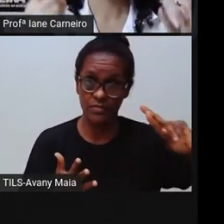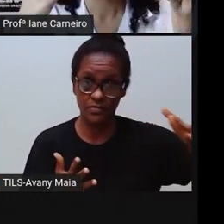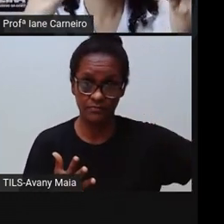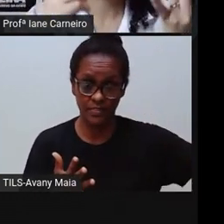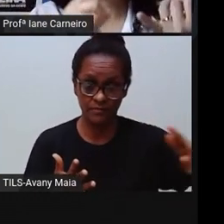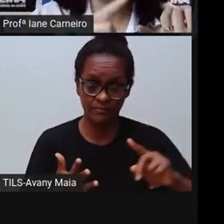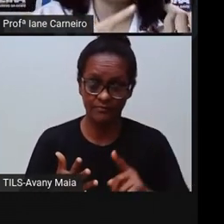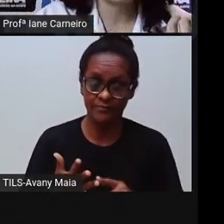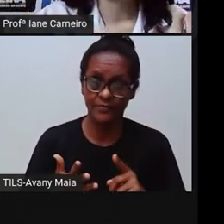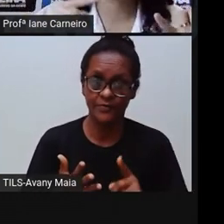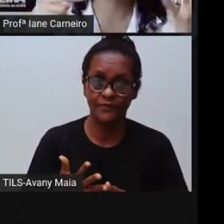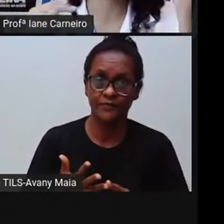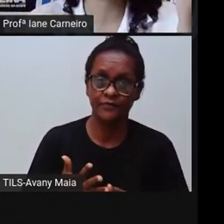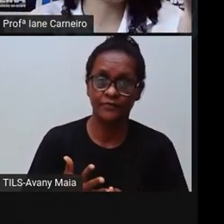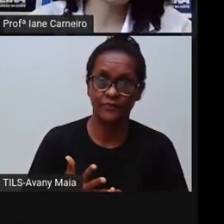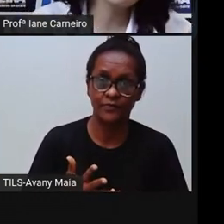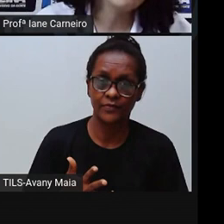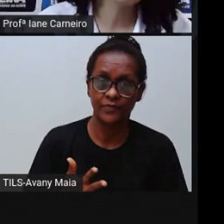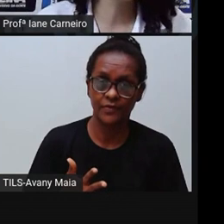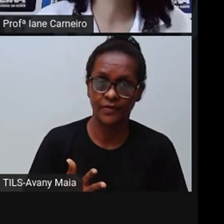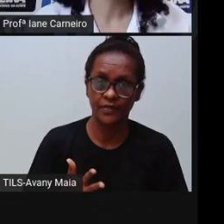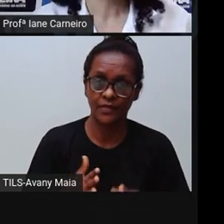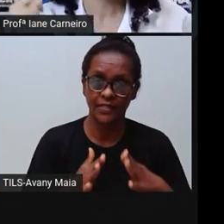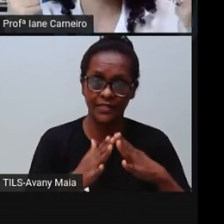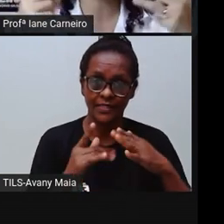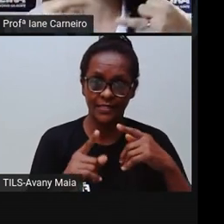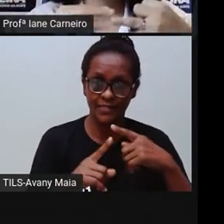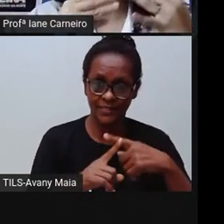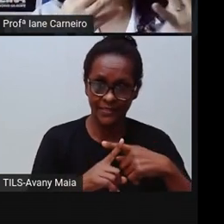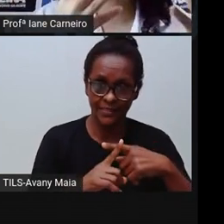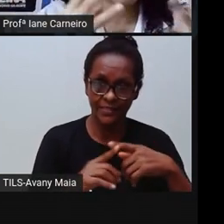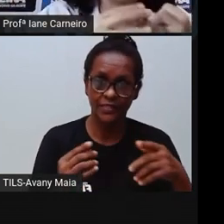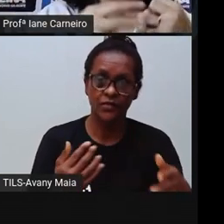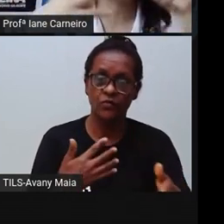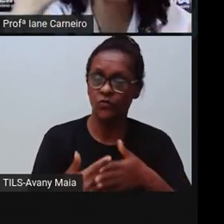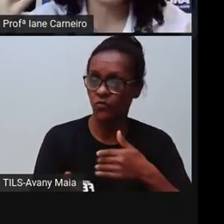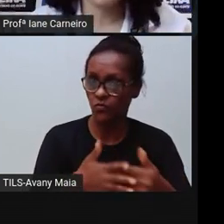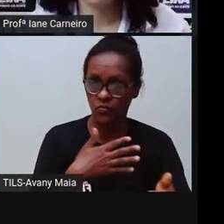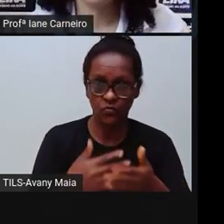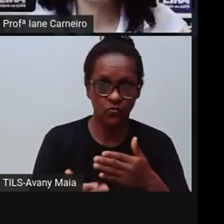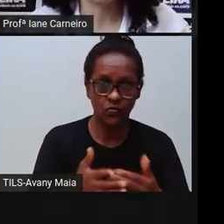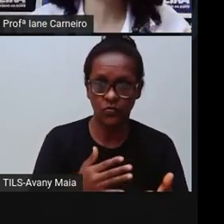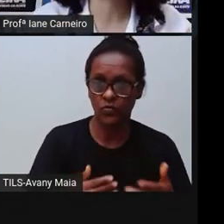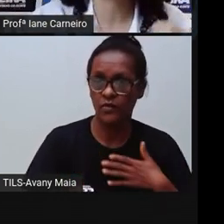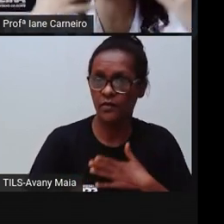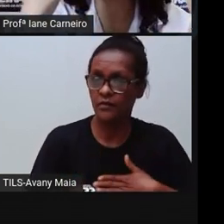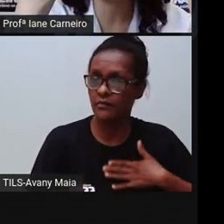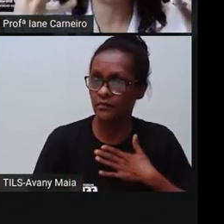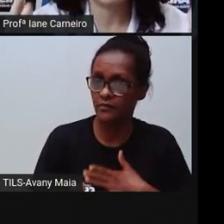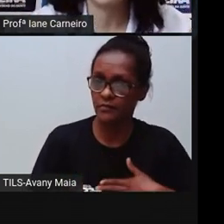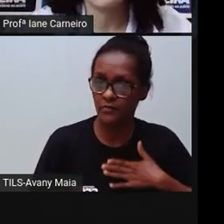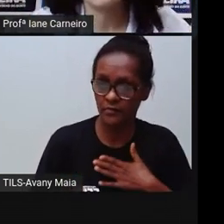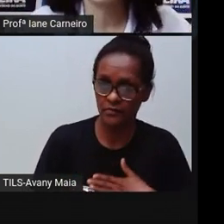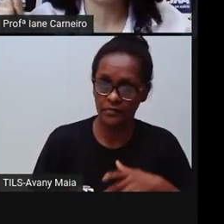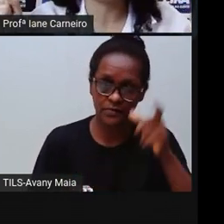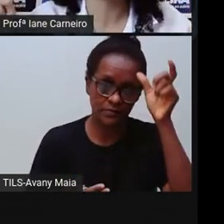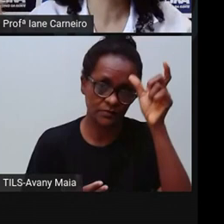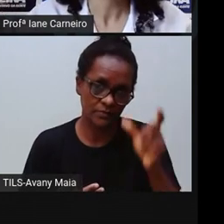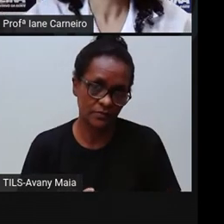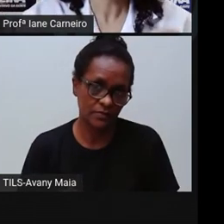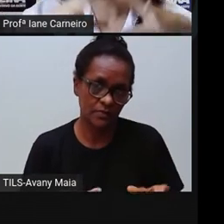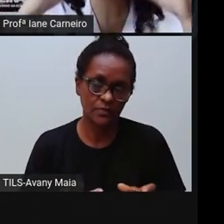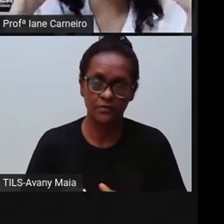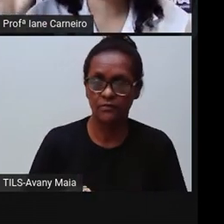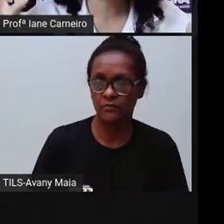a ser respeitada quanto à sua religião, quanto aos seus gostos, Quanto à sua identidade sexual.